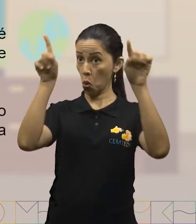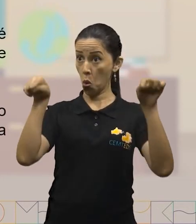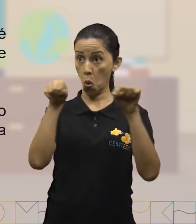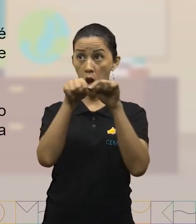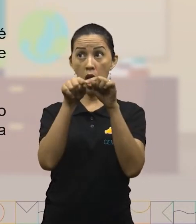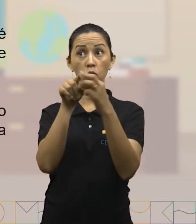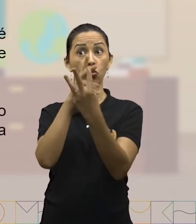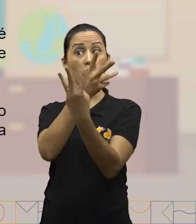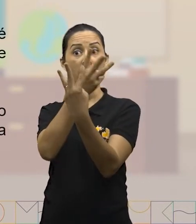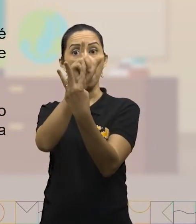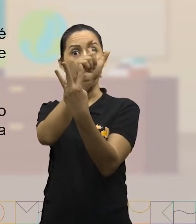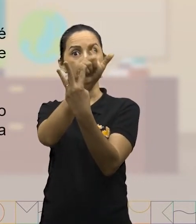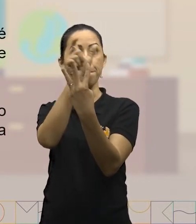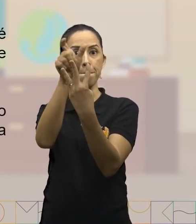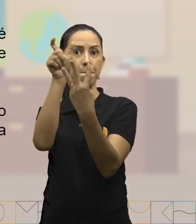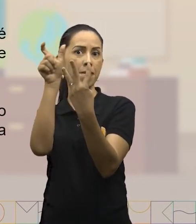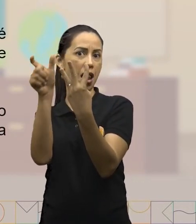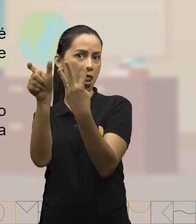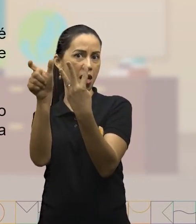três palavras.